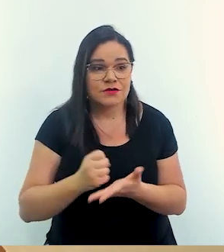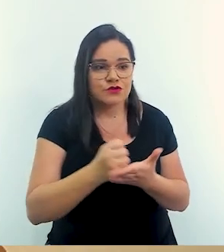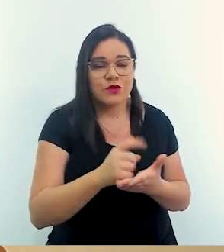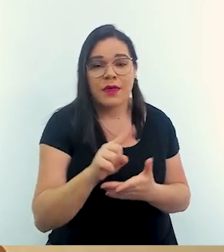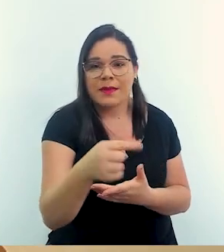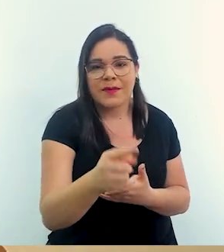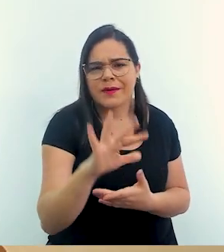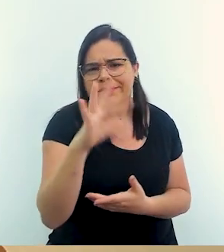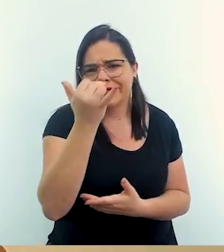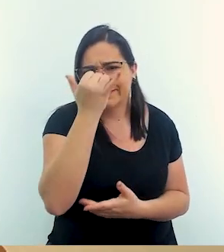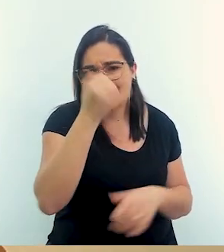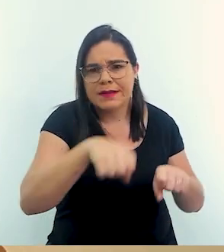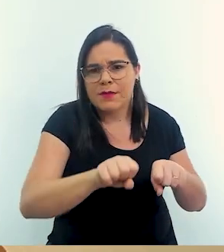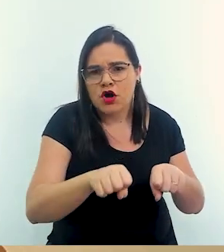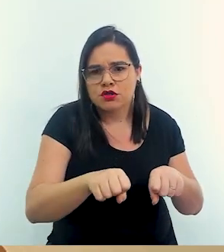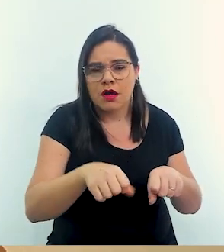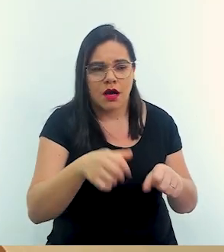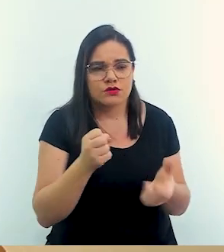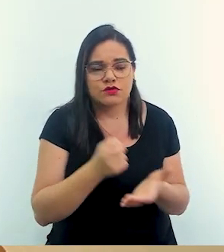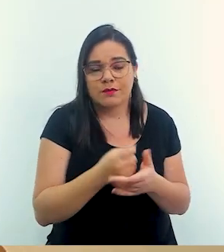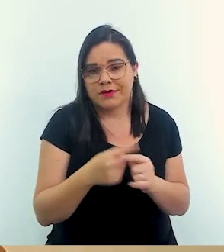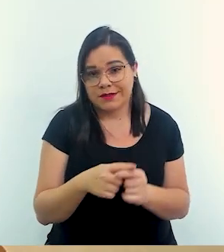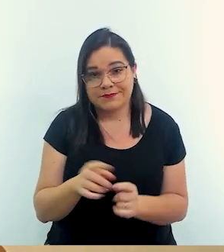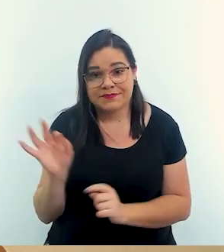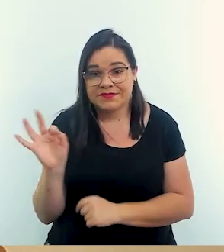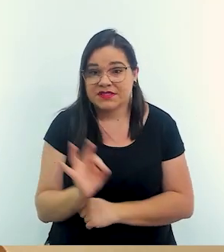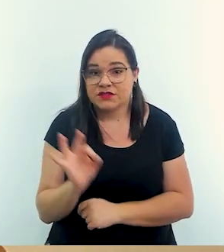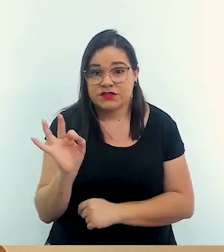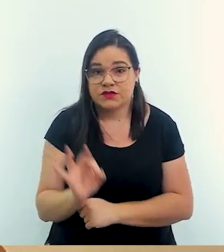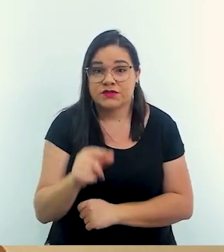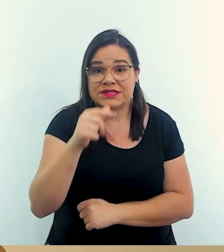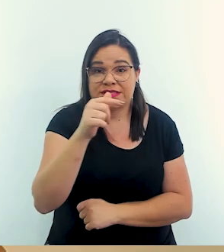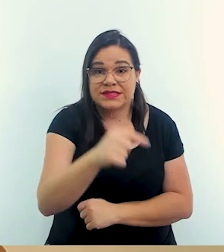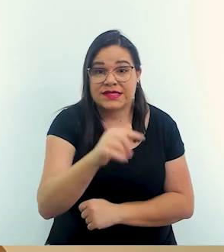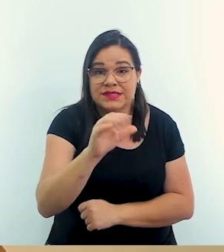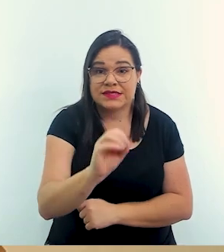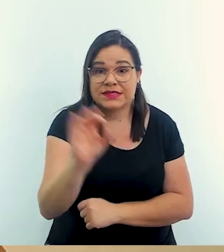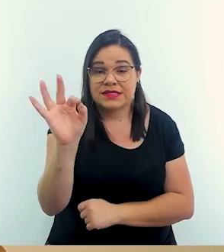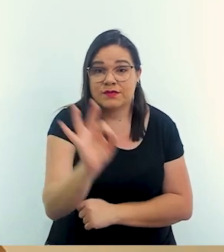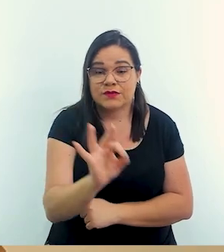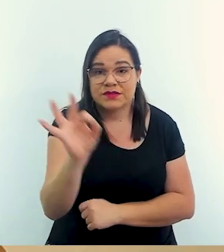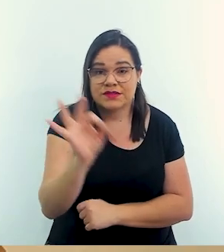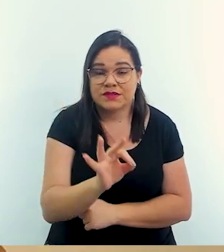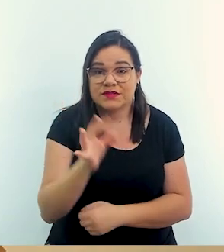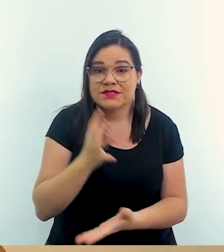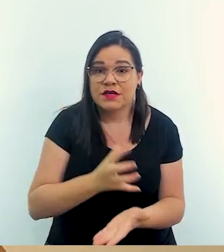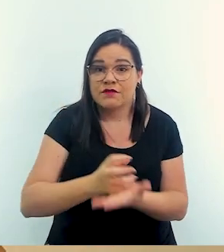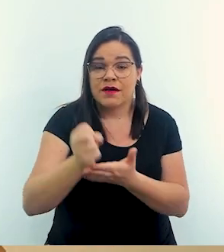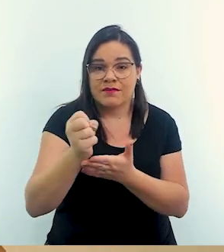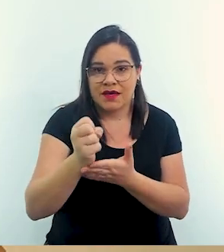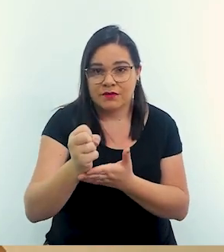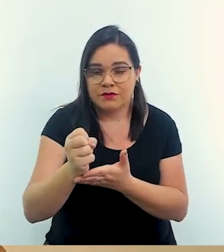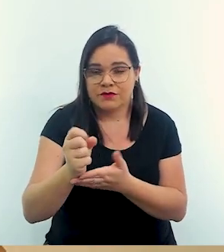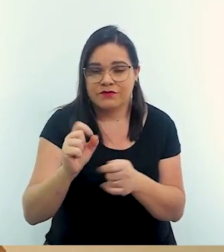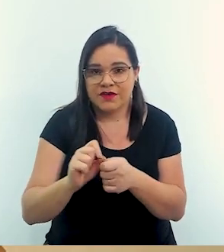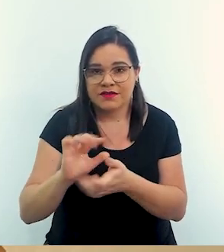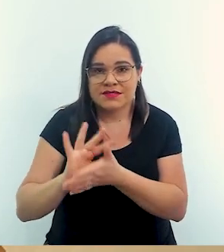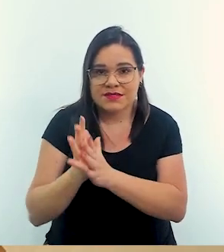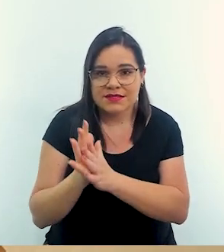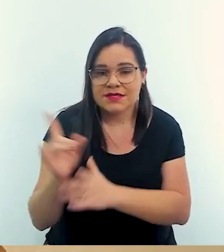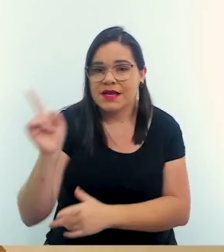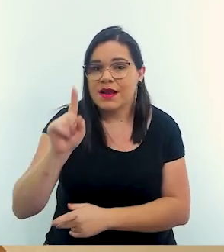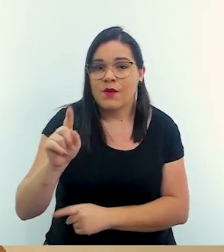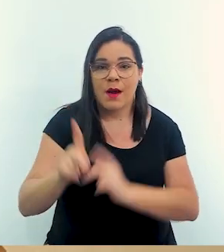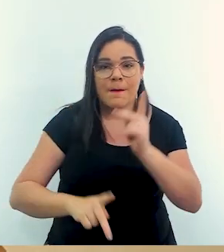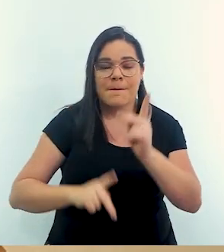fazer os primeiros socorros no acidente de moto porque Lia, dado estatístico 70% dos resgates feitos em um desastre